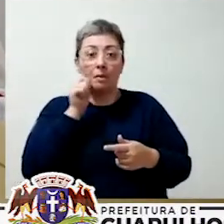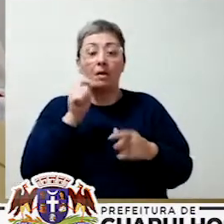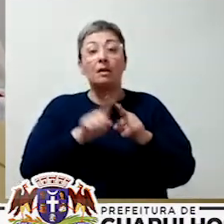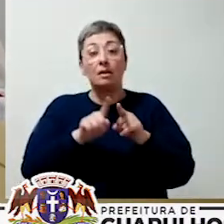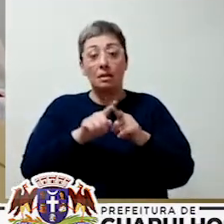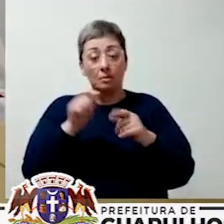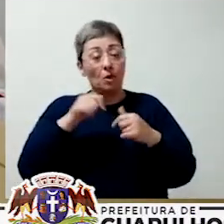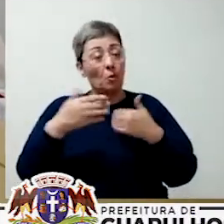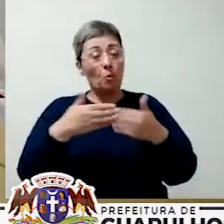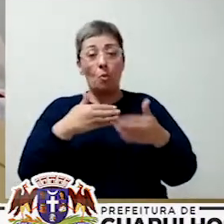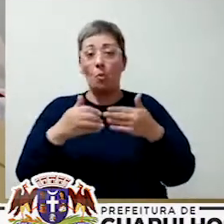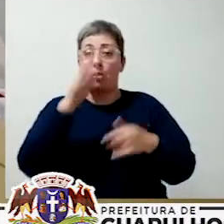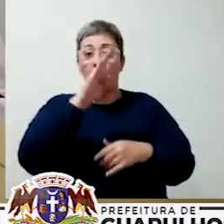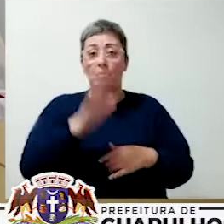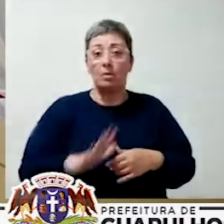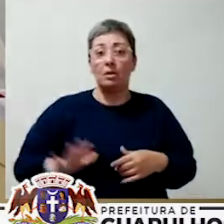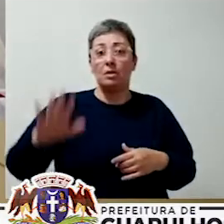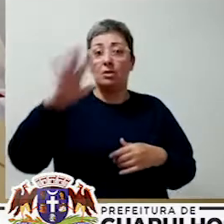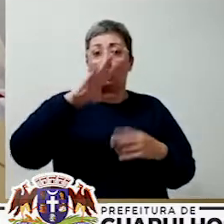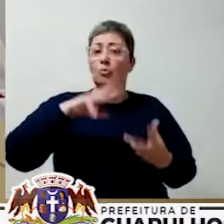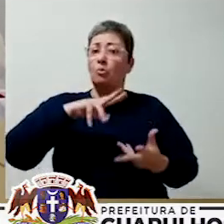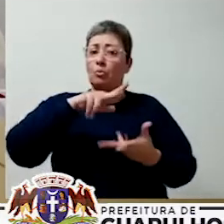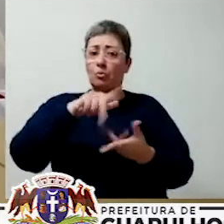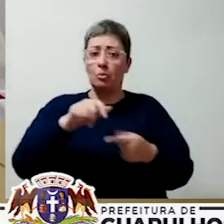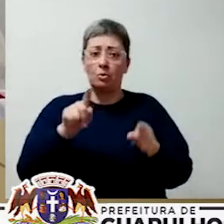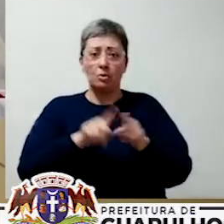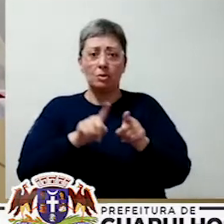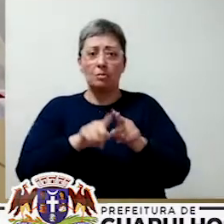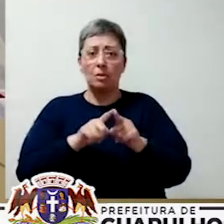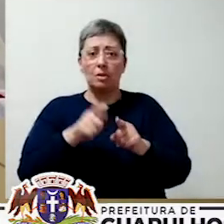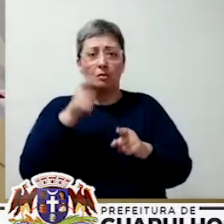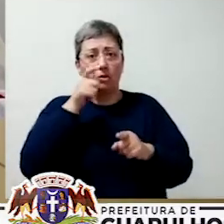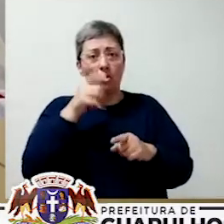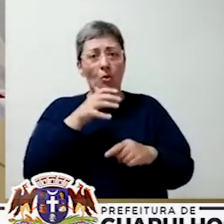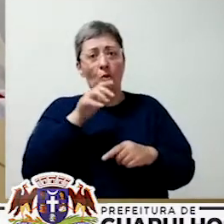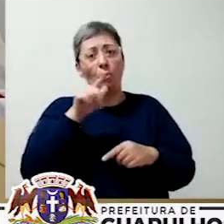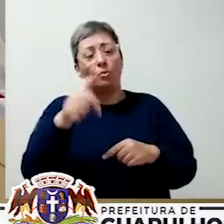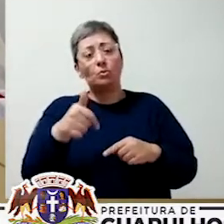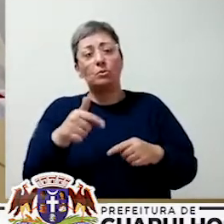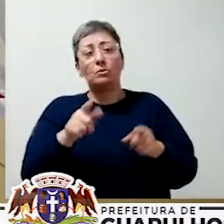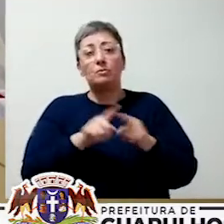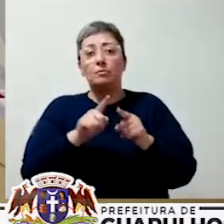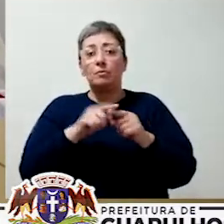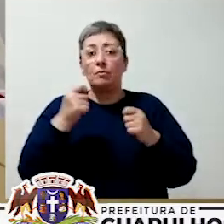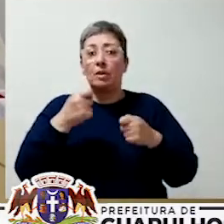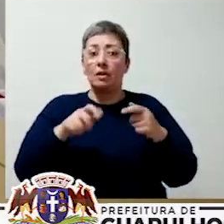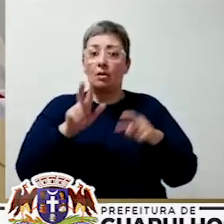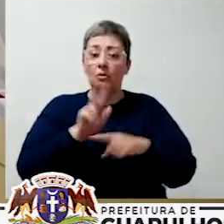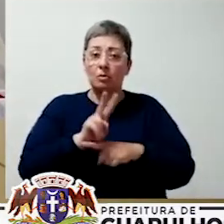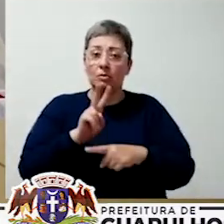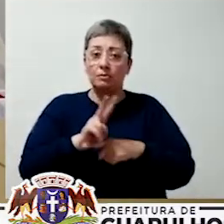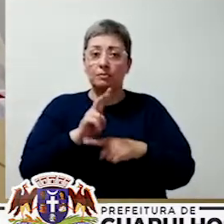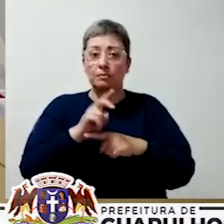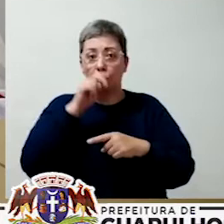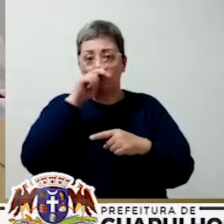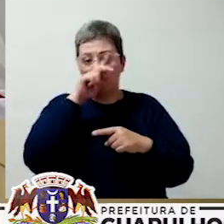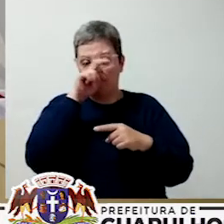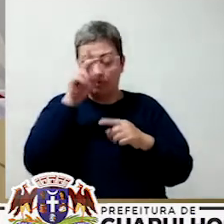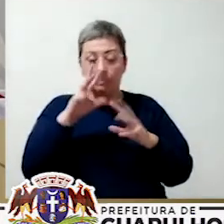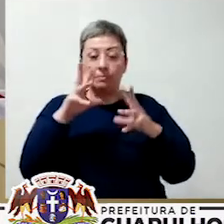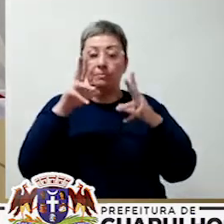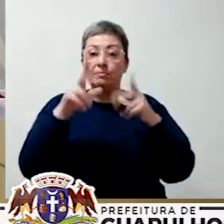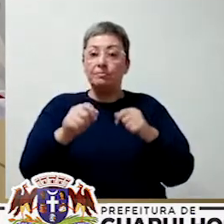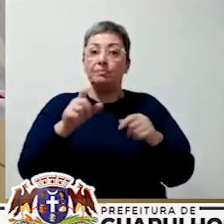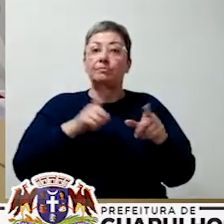qualquer lugar do Brasil e qualquer lugar do mundo. Vai que tem alguém assistindo de outro lugar do mundo também. é mesmo. E a gente precisa se cuidar. Então, tudo o que a gente faz aqui nos